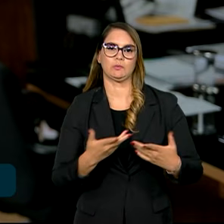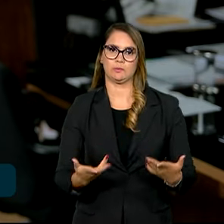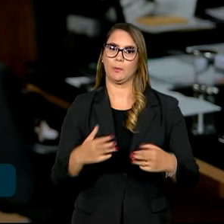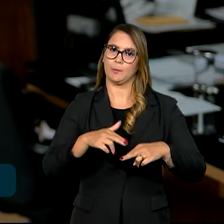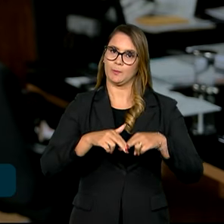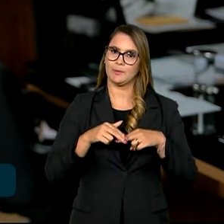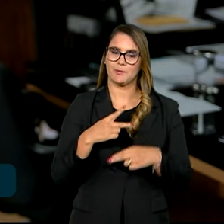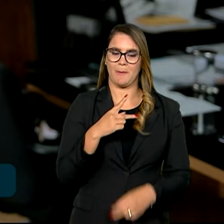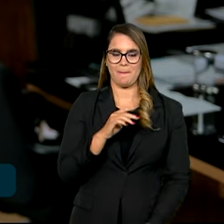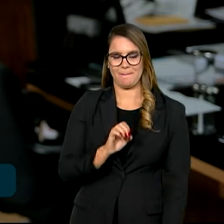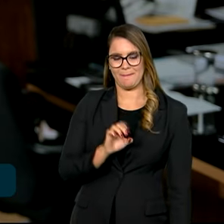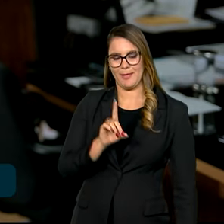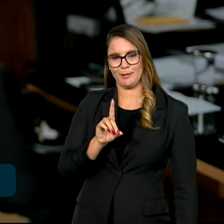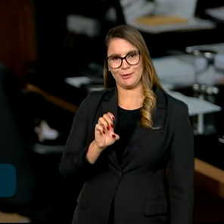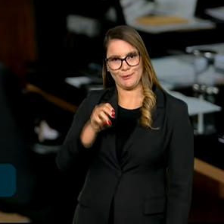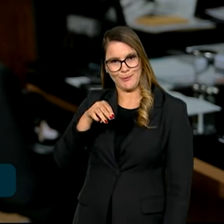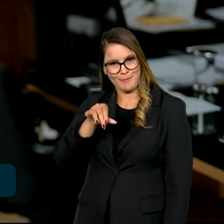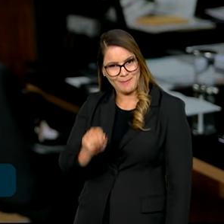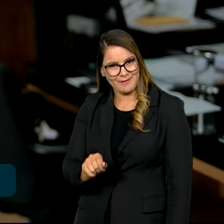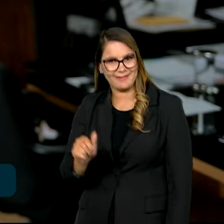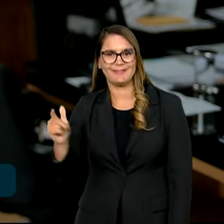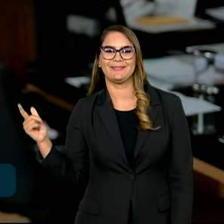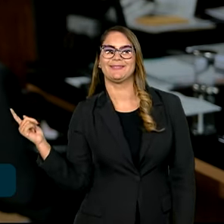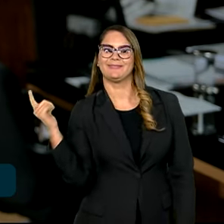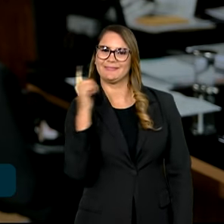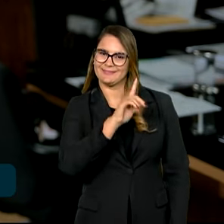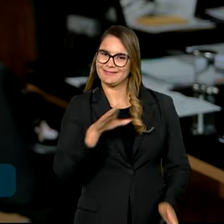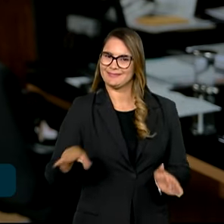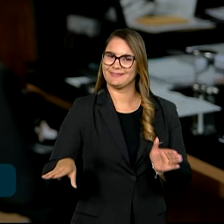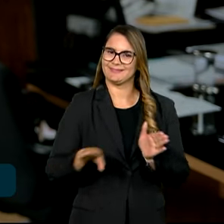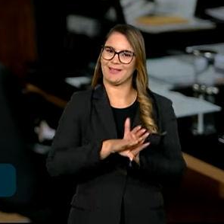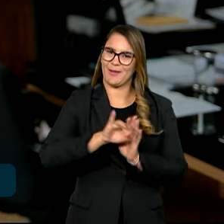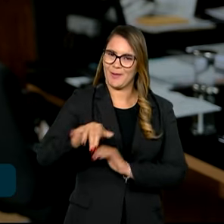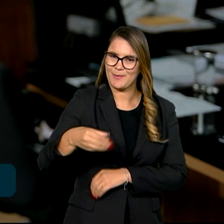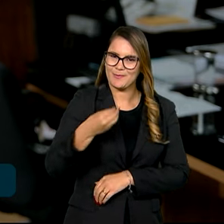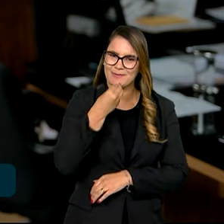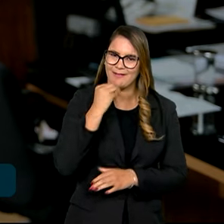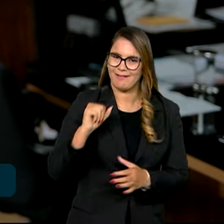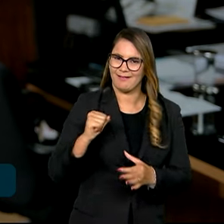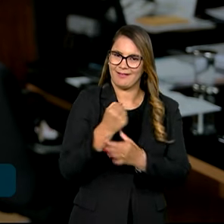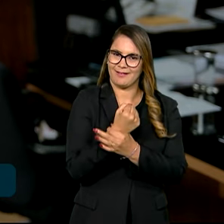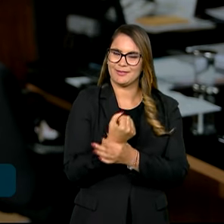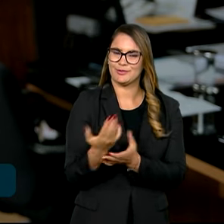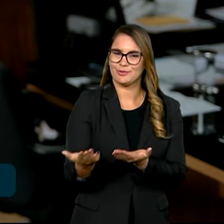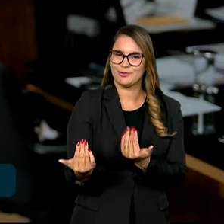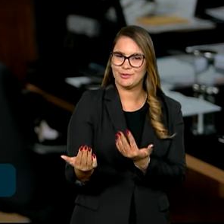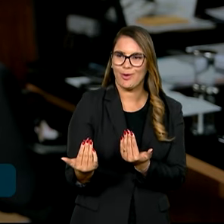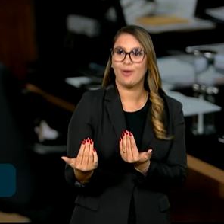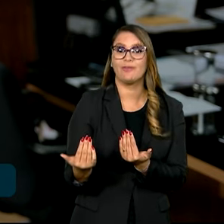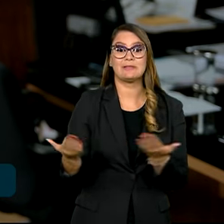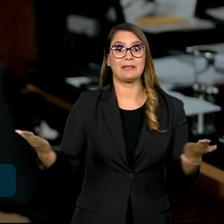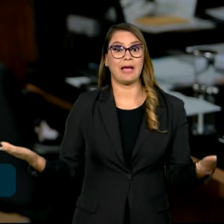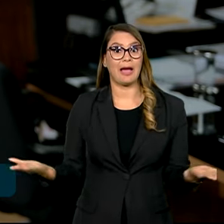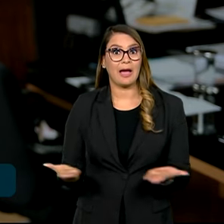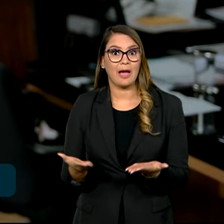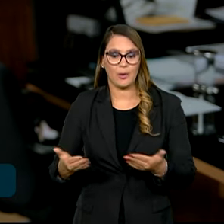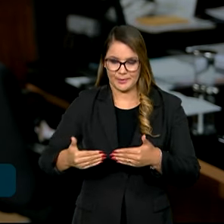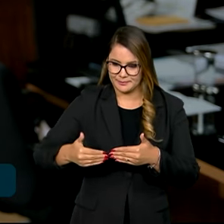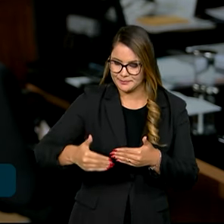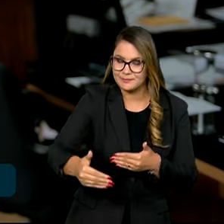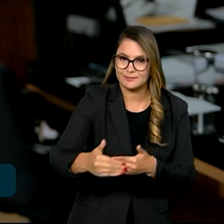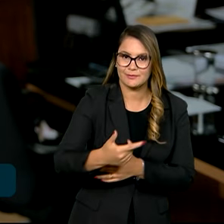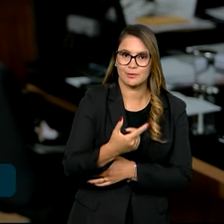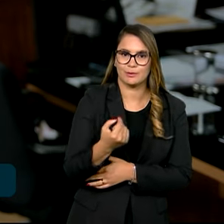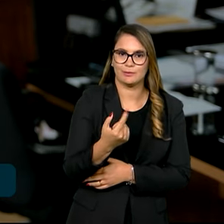o Pé de Meia chega para garantir mais oportunidades para a nossa juventude e já a partir de agora, em 2024.